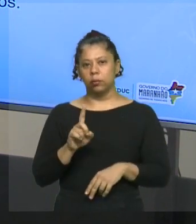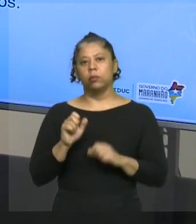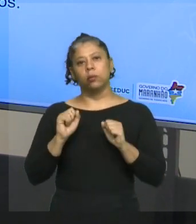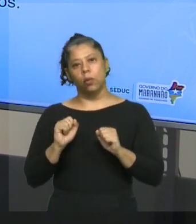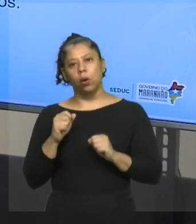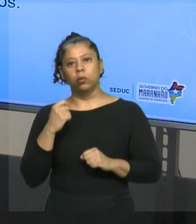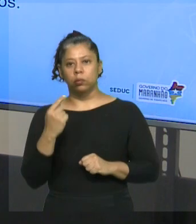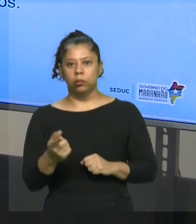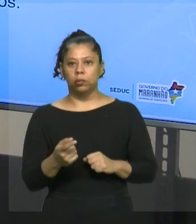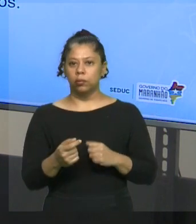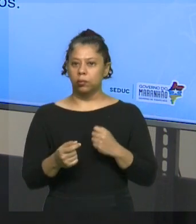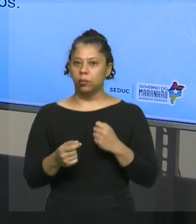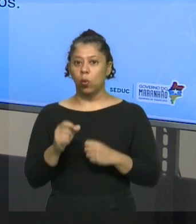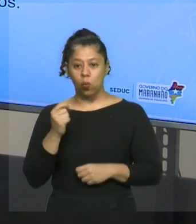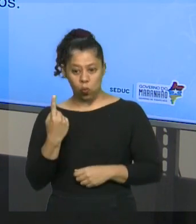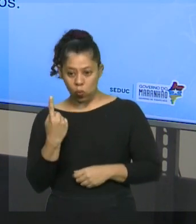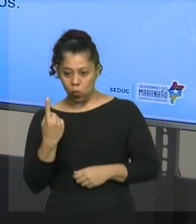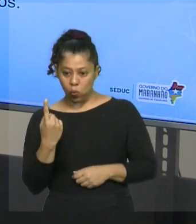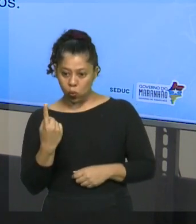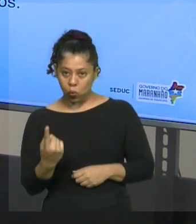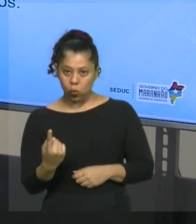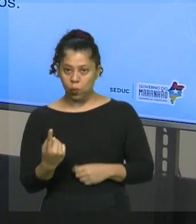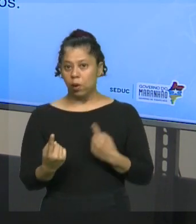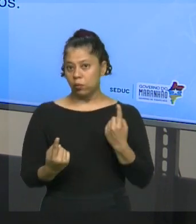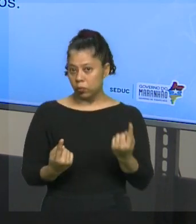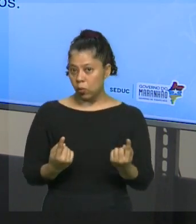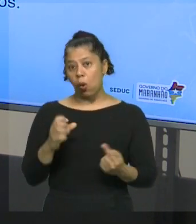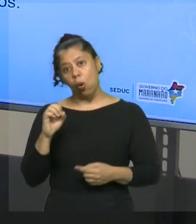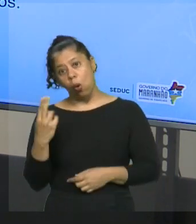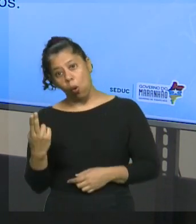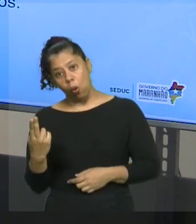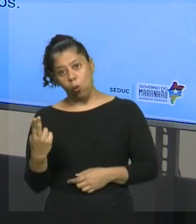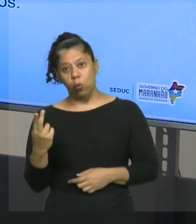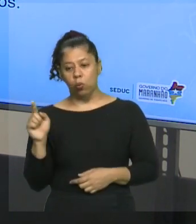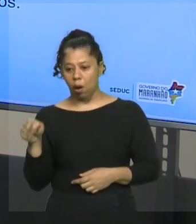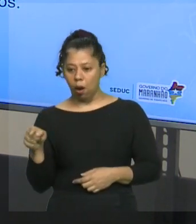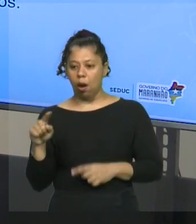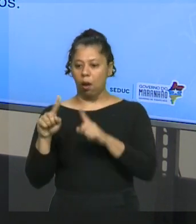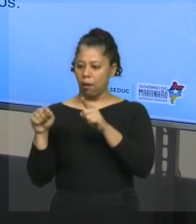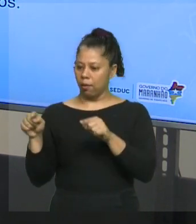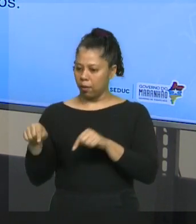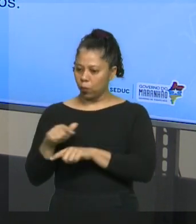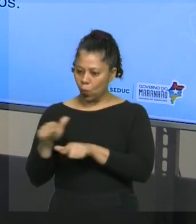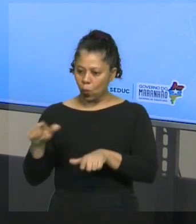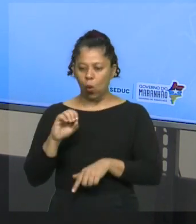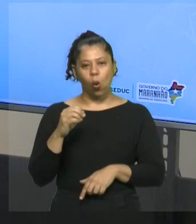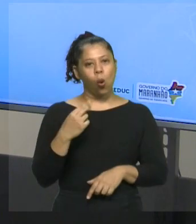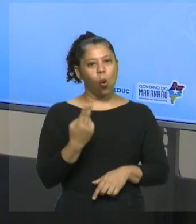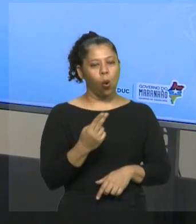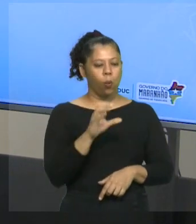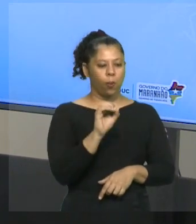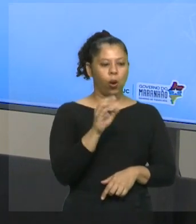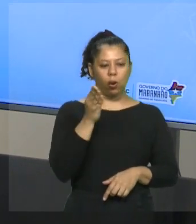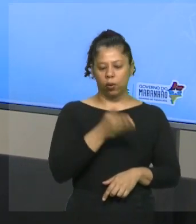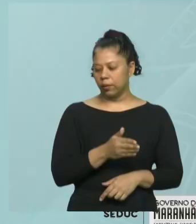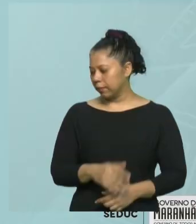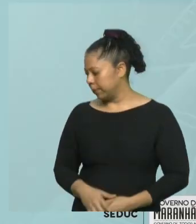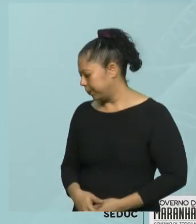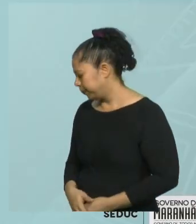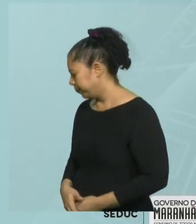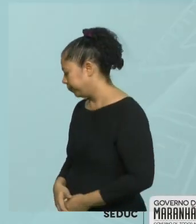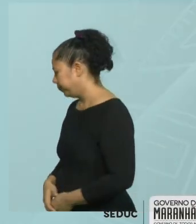de cada vez. Ou as chaves vazias ou a bola cortada. Tudo bem? Então, prosseguindo,